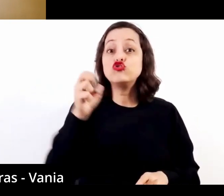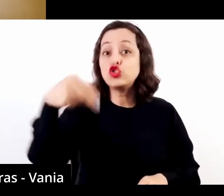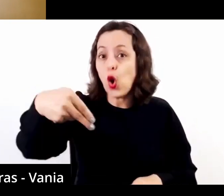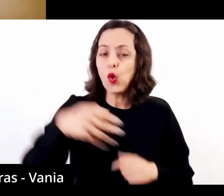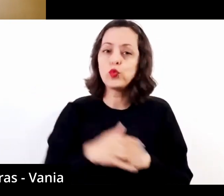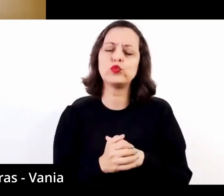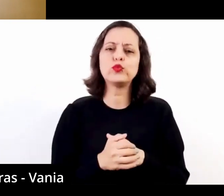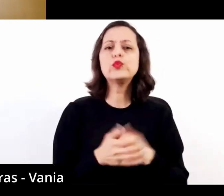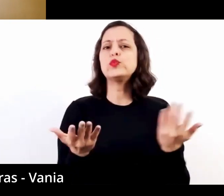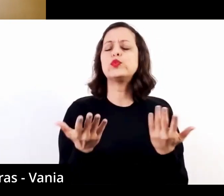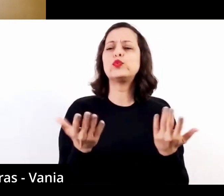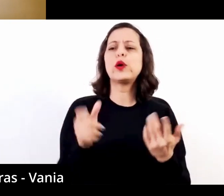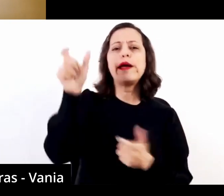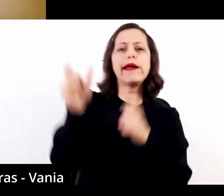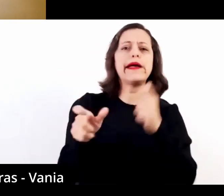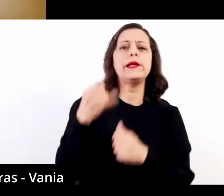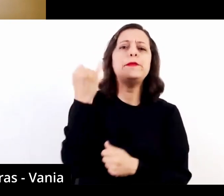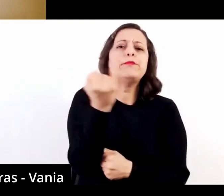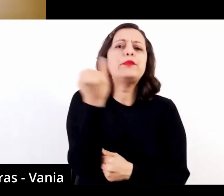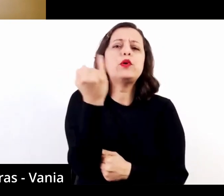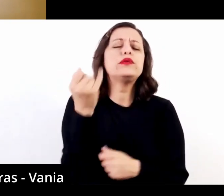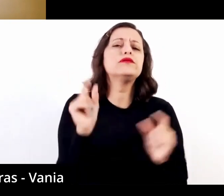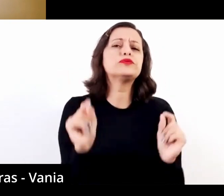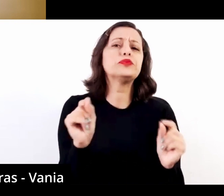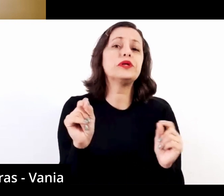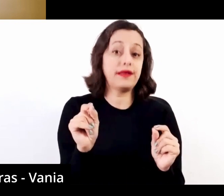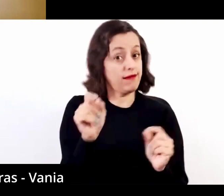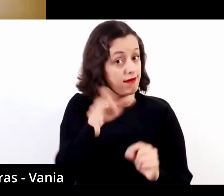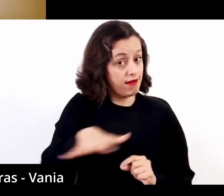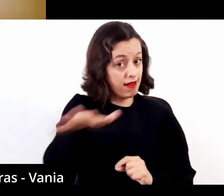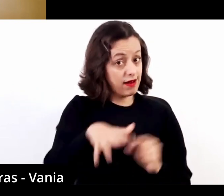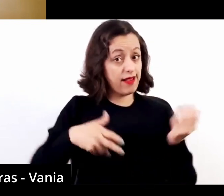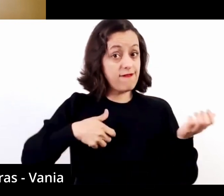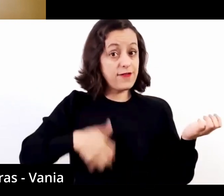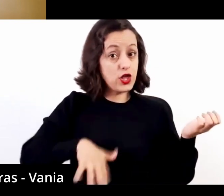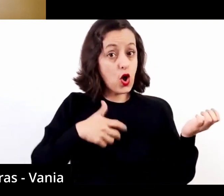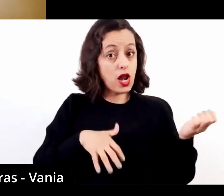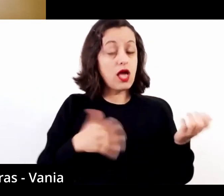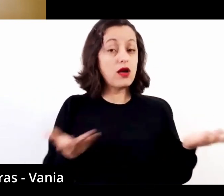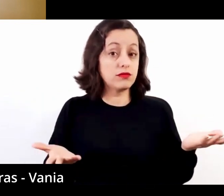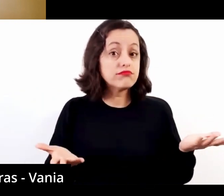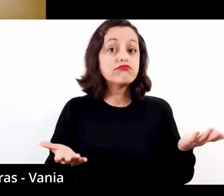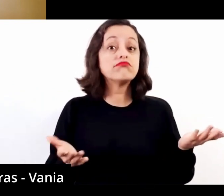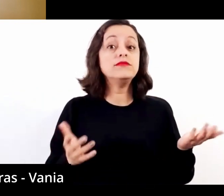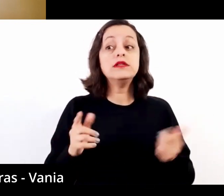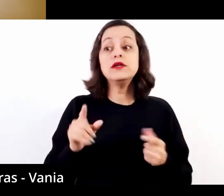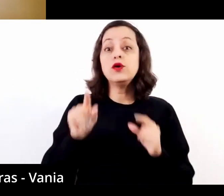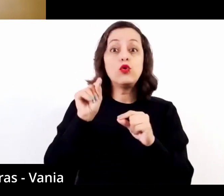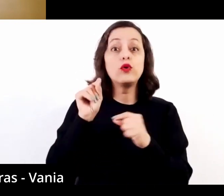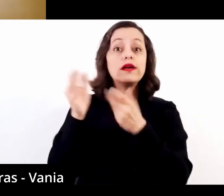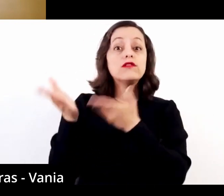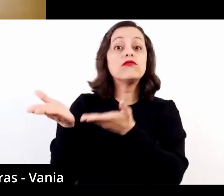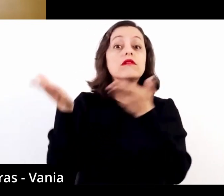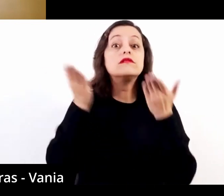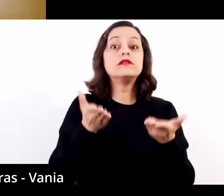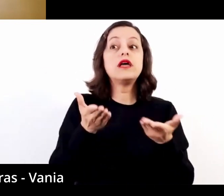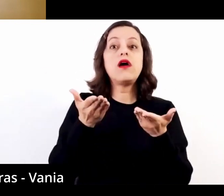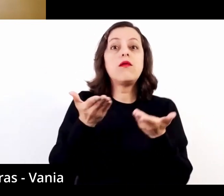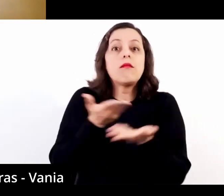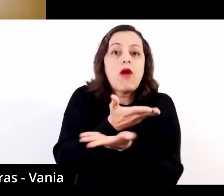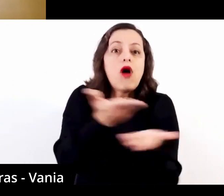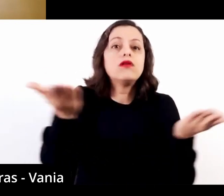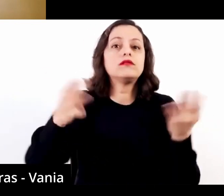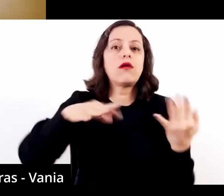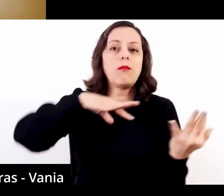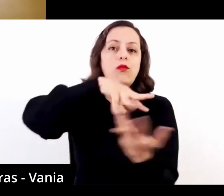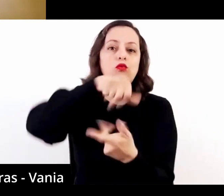deles para o cenário do violão e o que eles trouxeram para o mundo